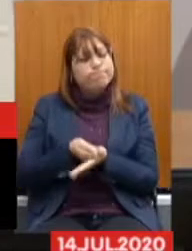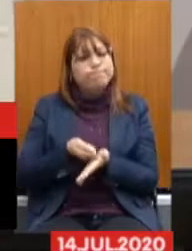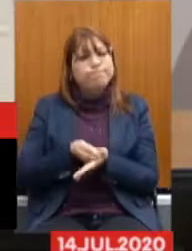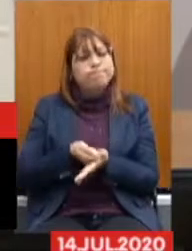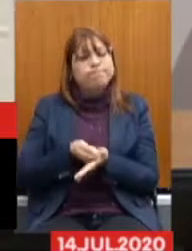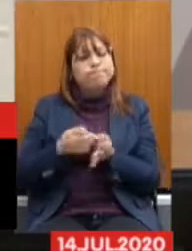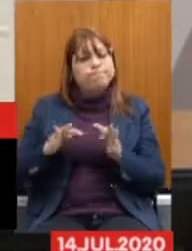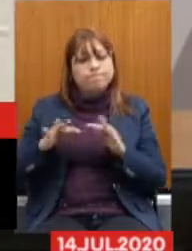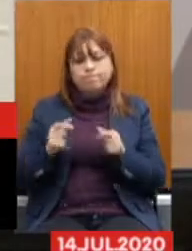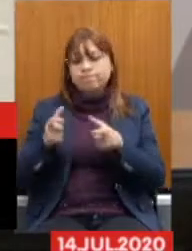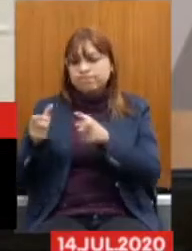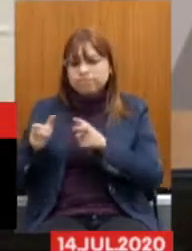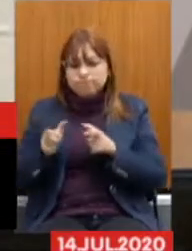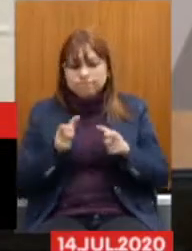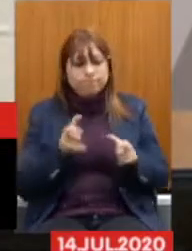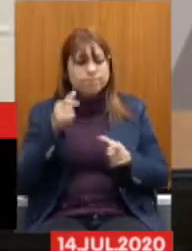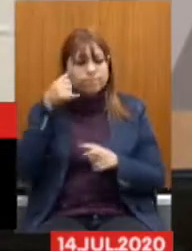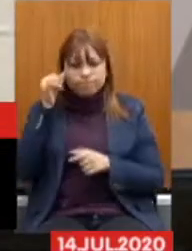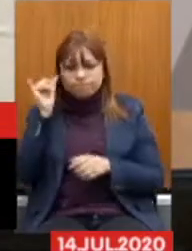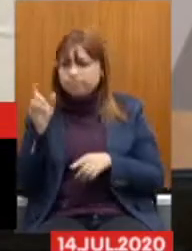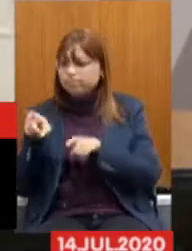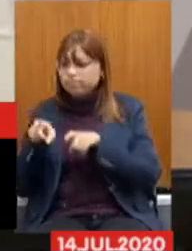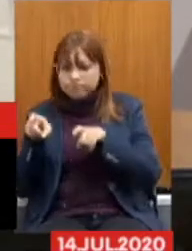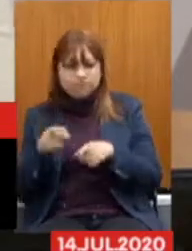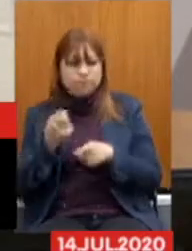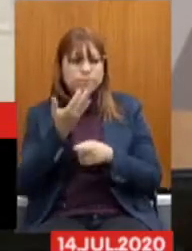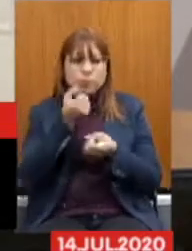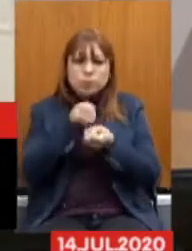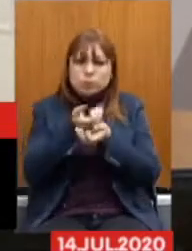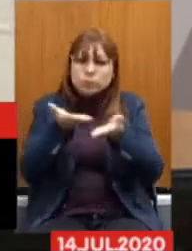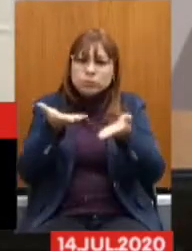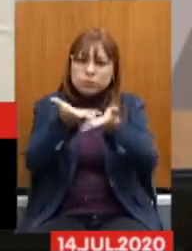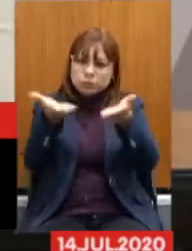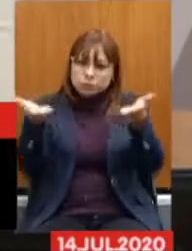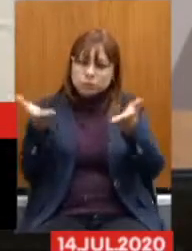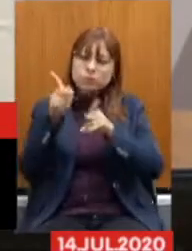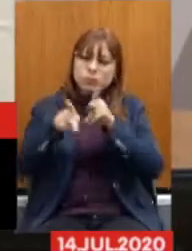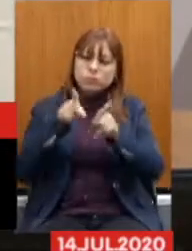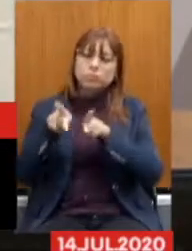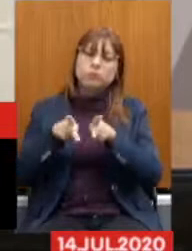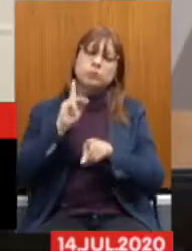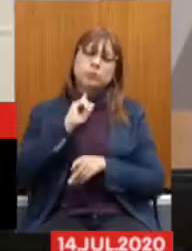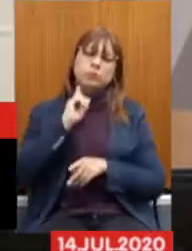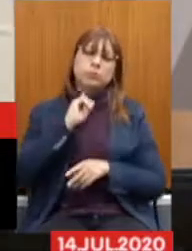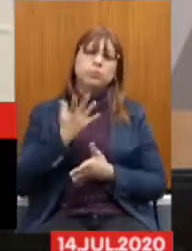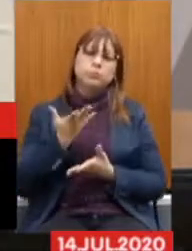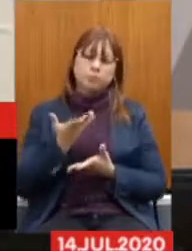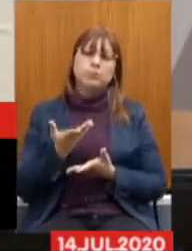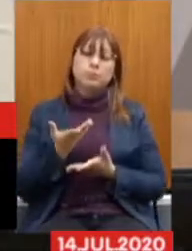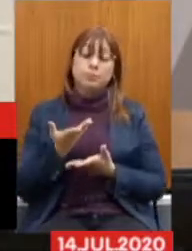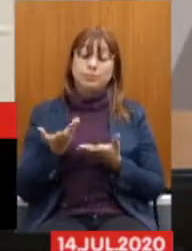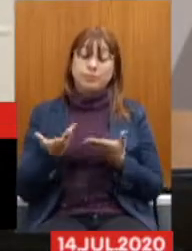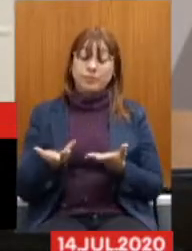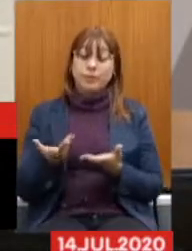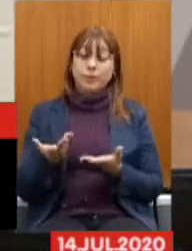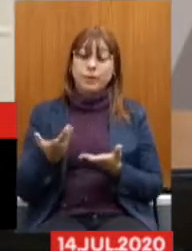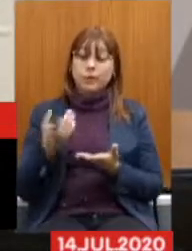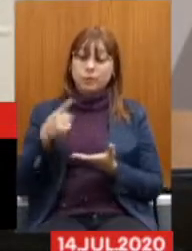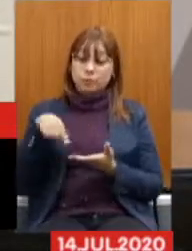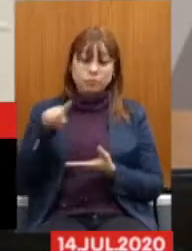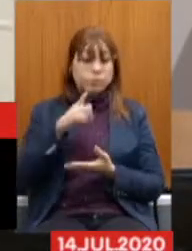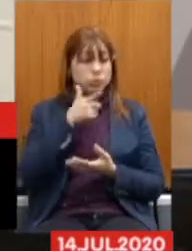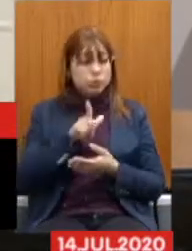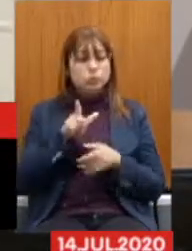lavouras E rebanhos E de todos Os alimentos Que chegam À mesa Da população Mineira E com isso Eles permitem Que o agronegócio